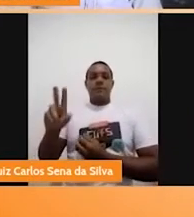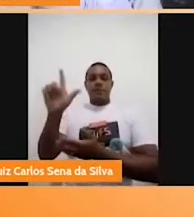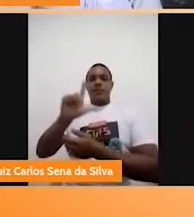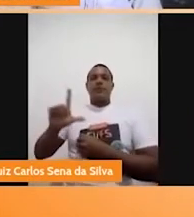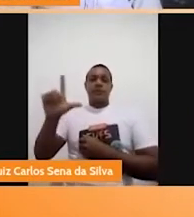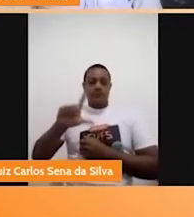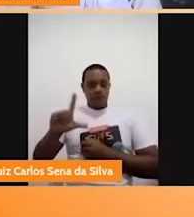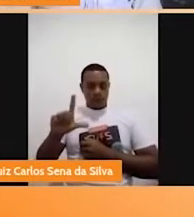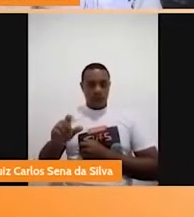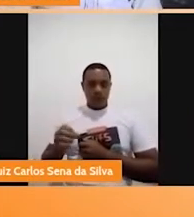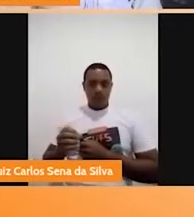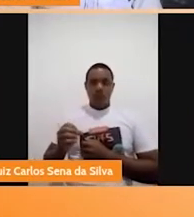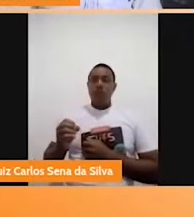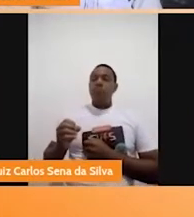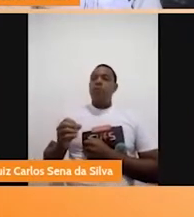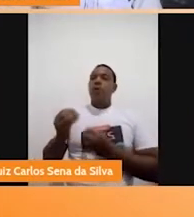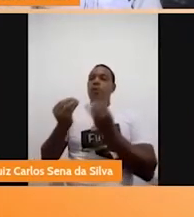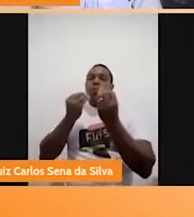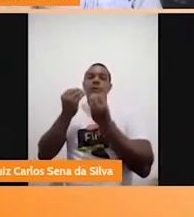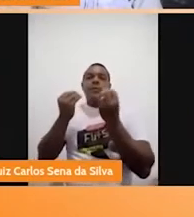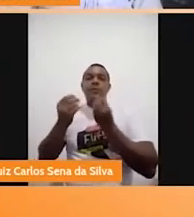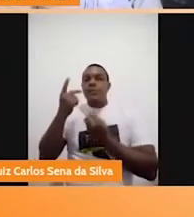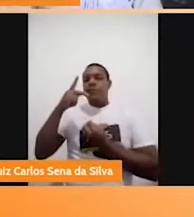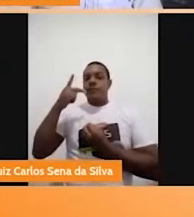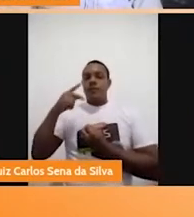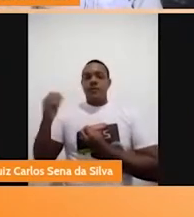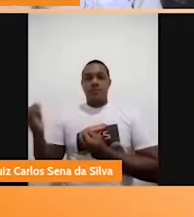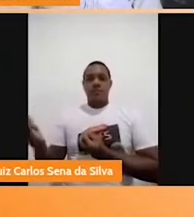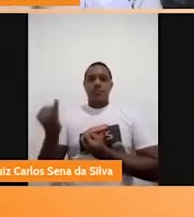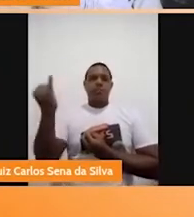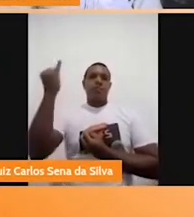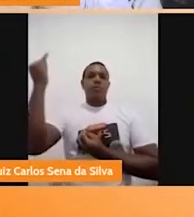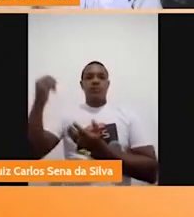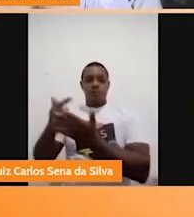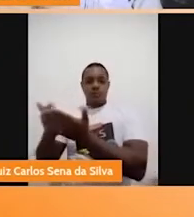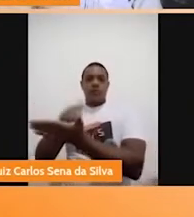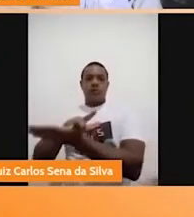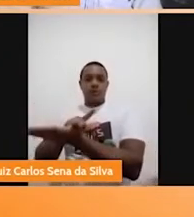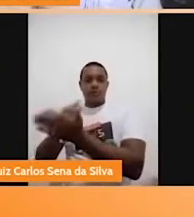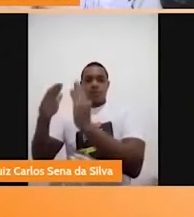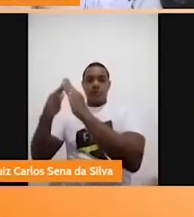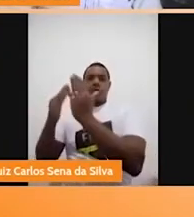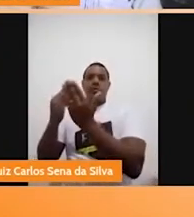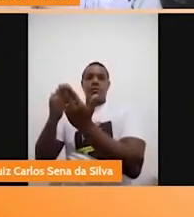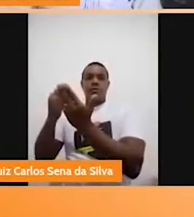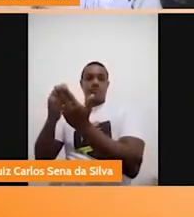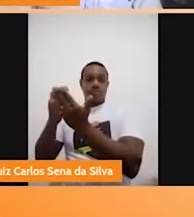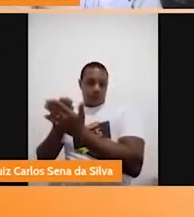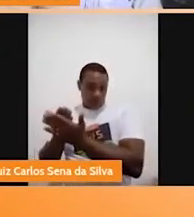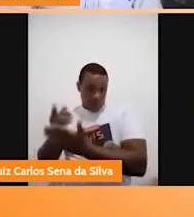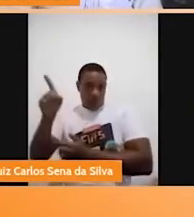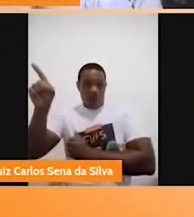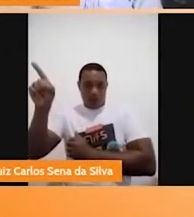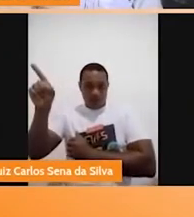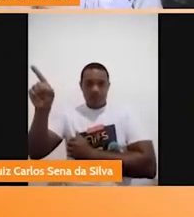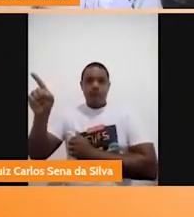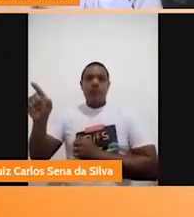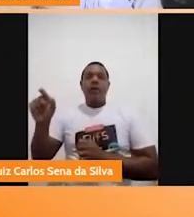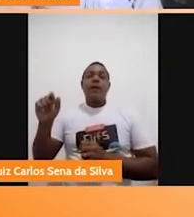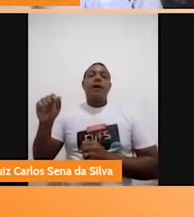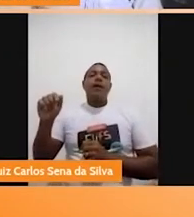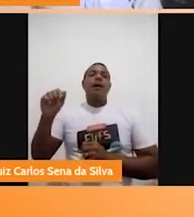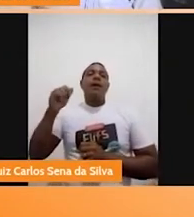gente fala da importância desses livros também estarem no ambiente da escola. Então, ela querer ser uma